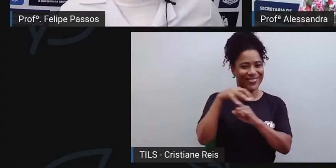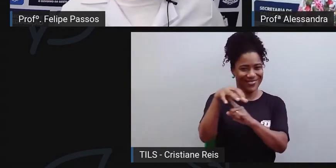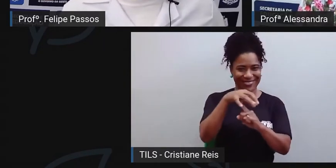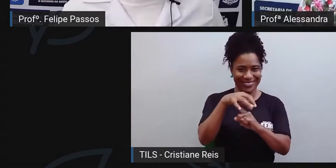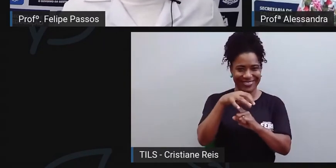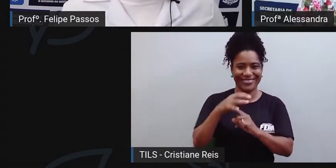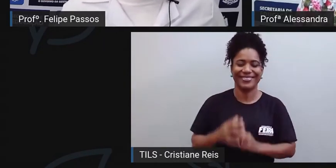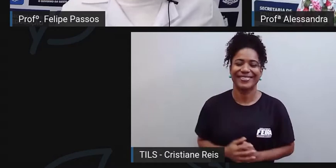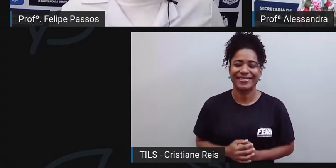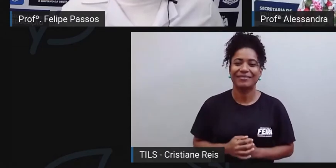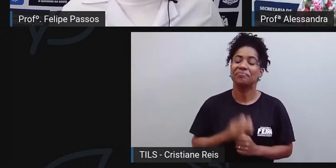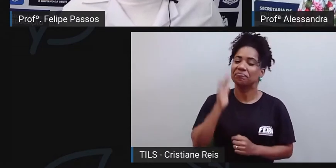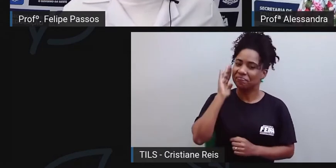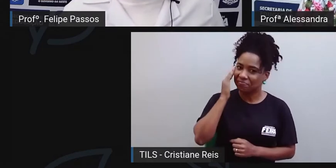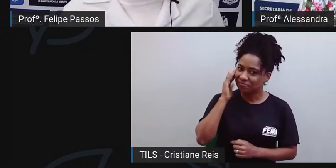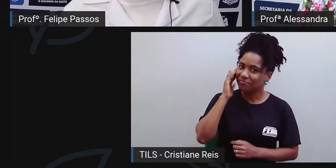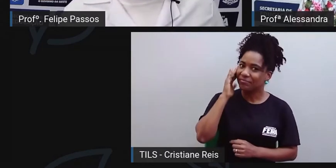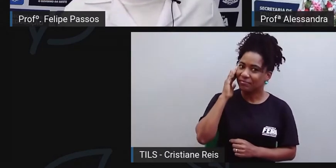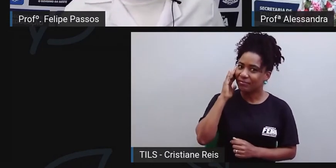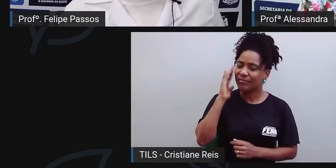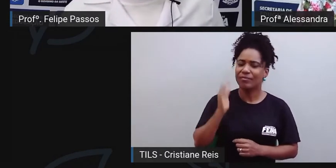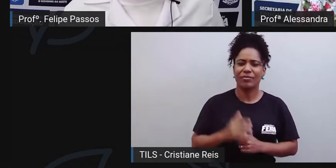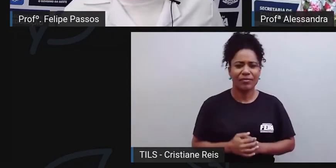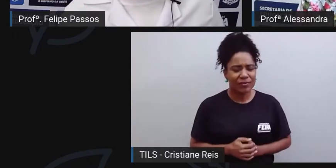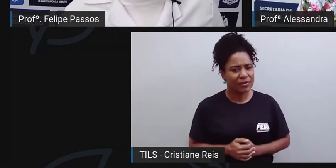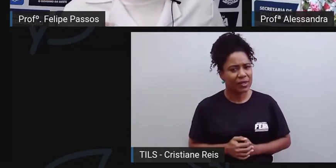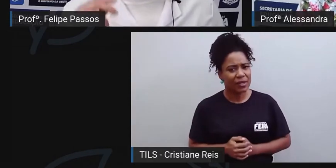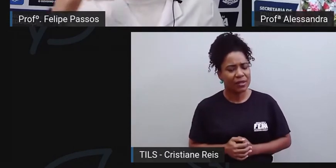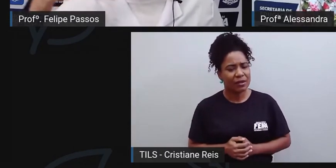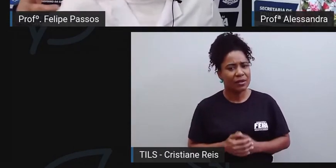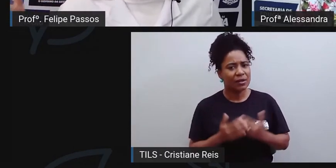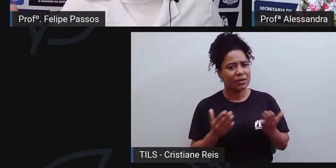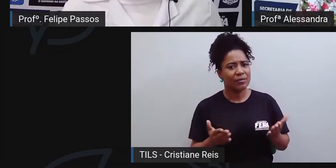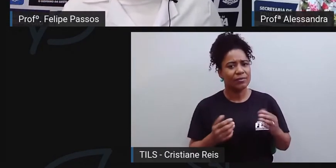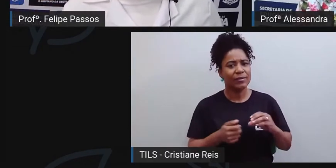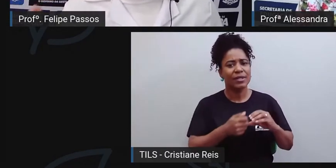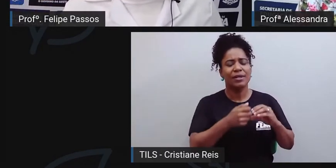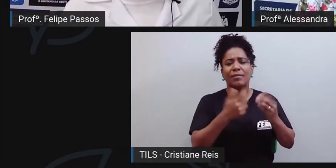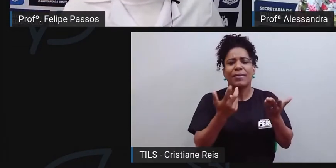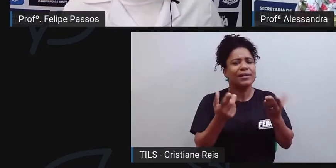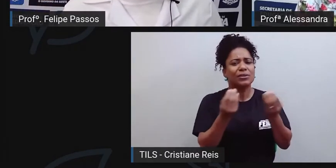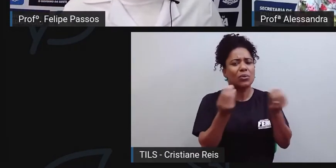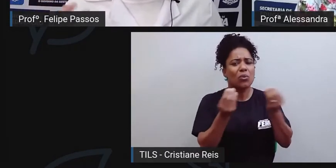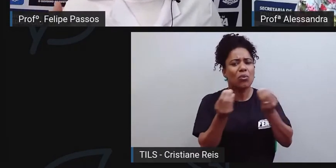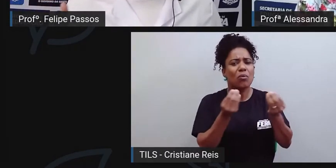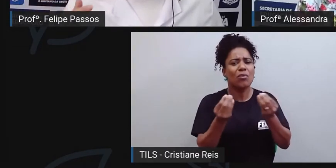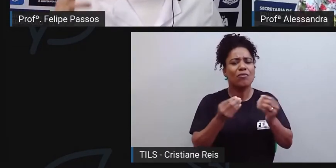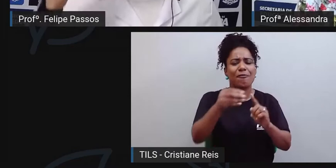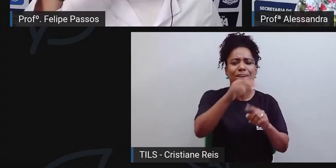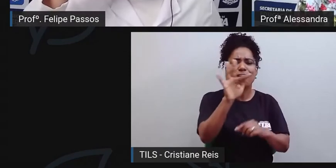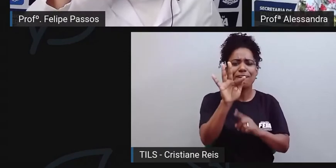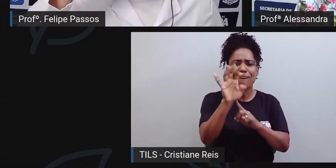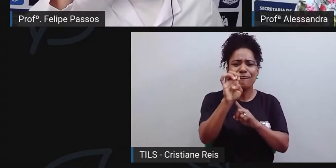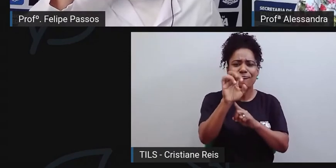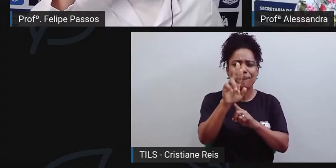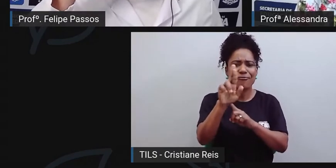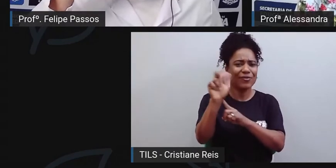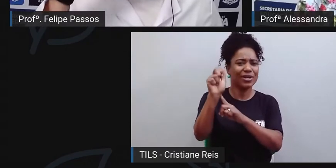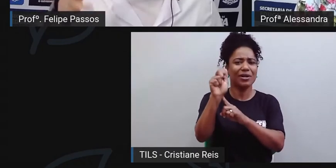Entendi. O que caracteriza esse espaço que a gente chama de feira, feirinha, feira livre, né?